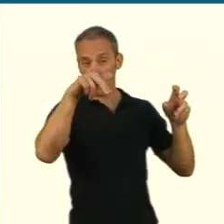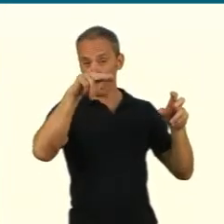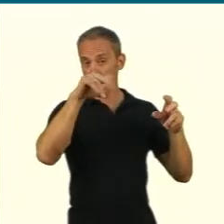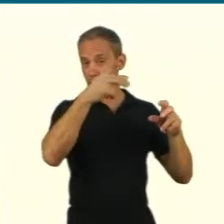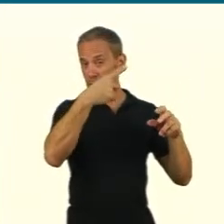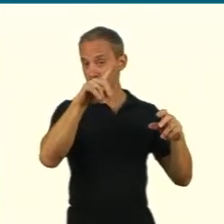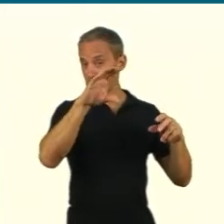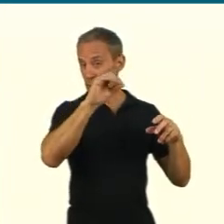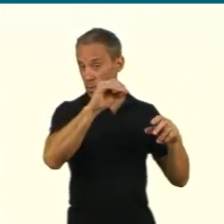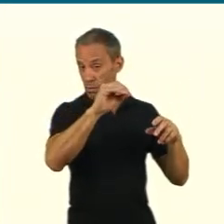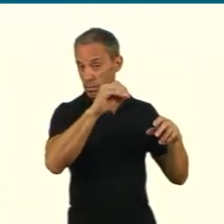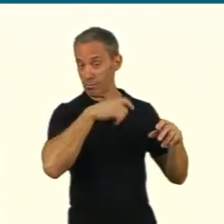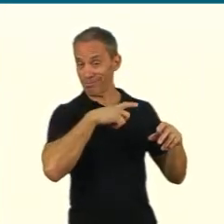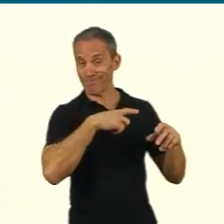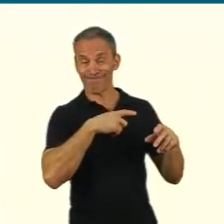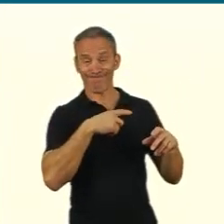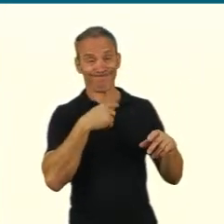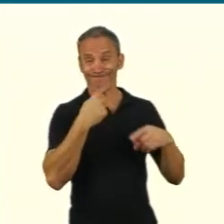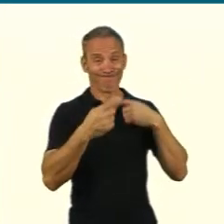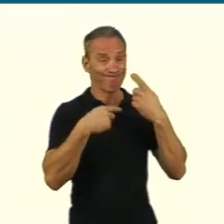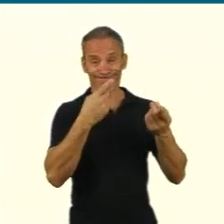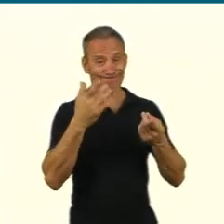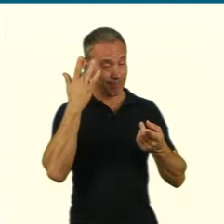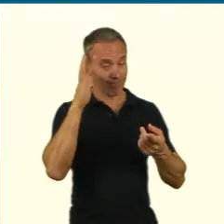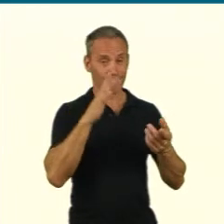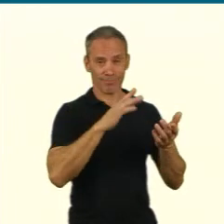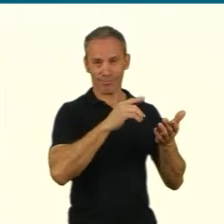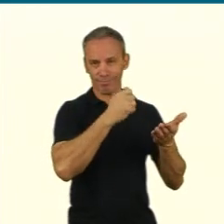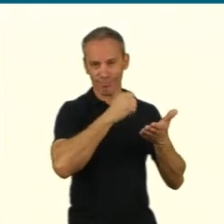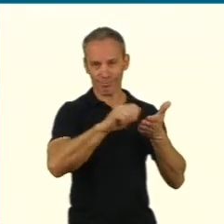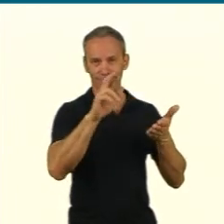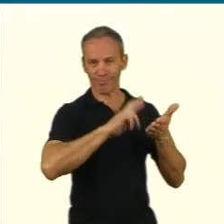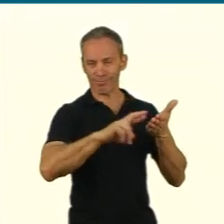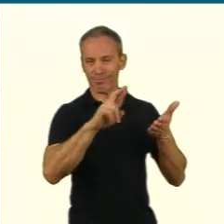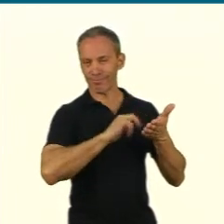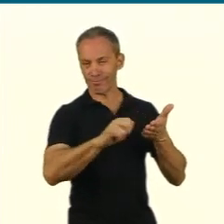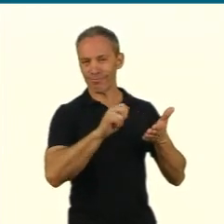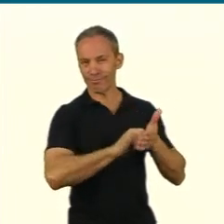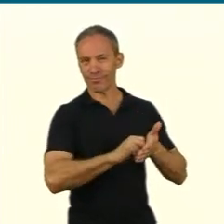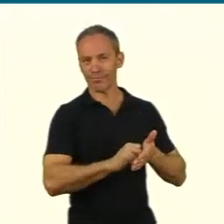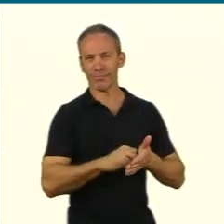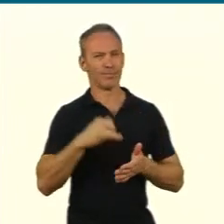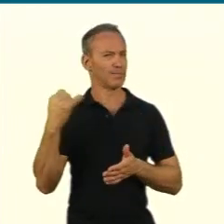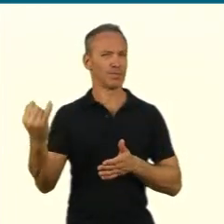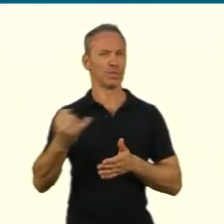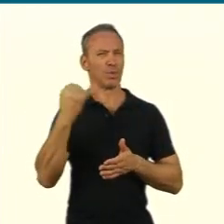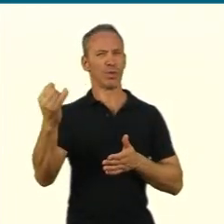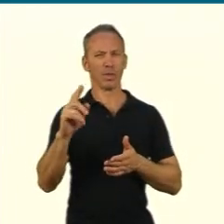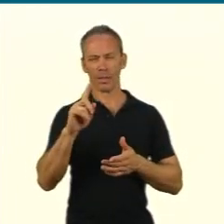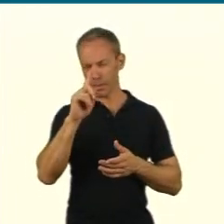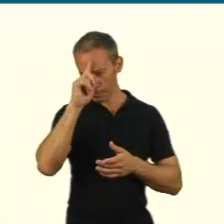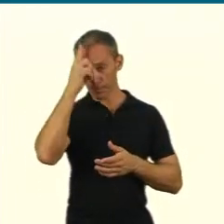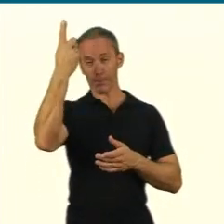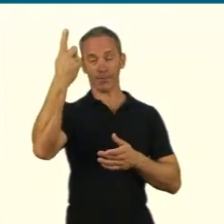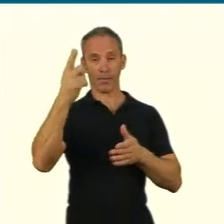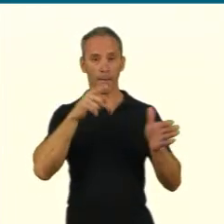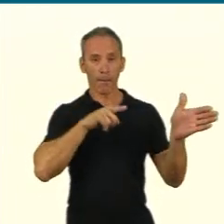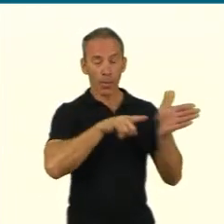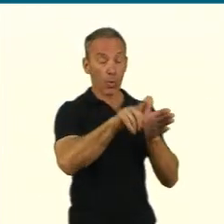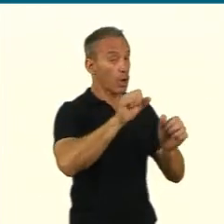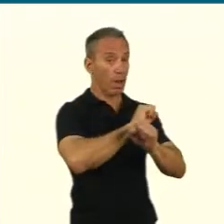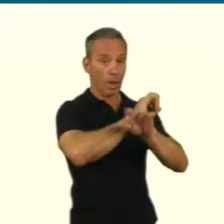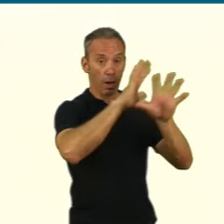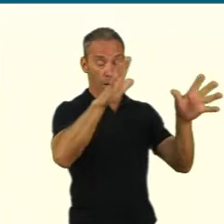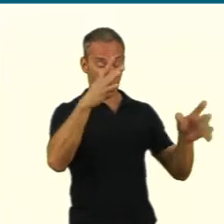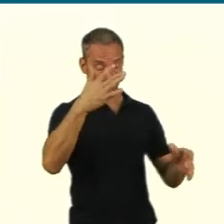conjunto de perguntas formuladas com o objetivo de quê? De indicar, mais precisamente, o foco da